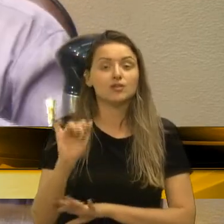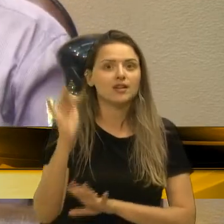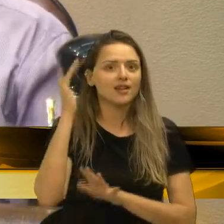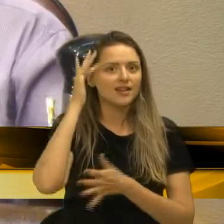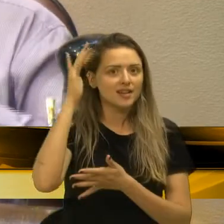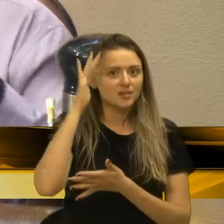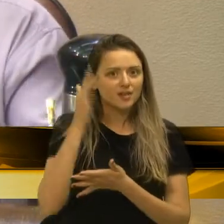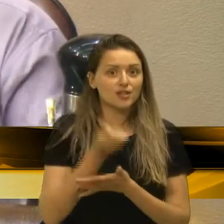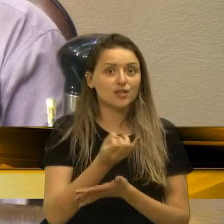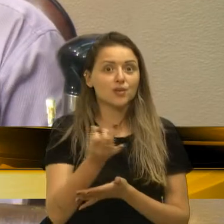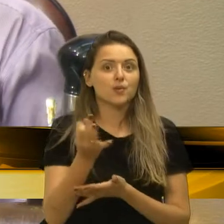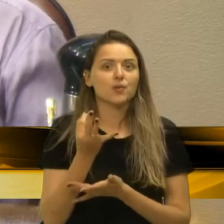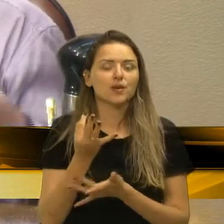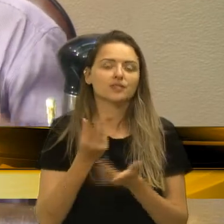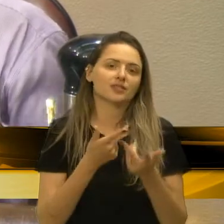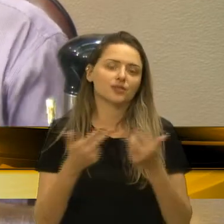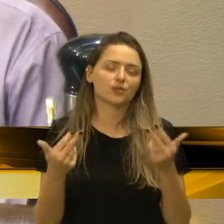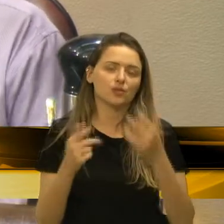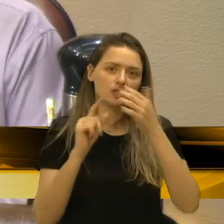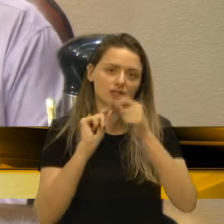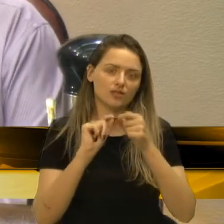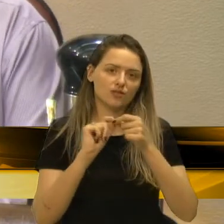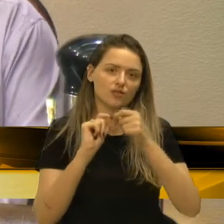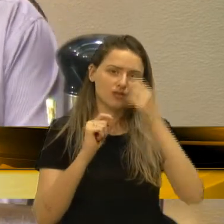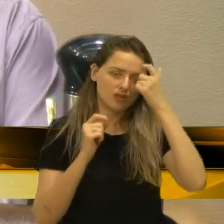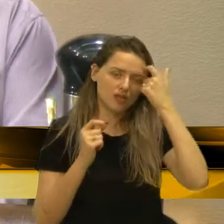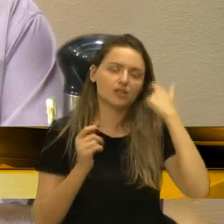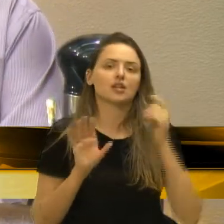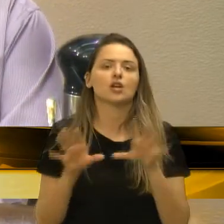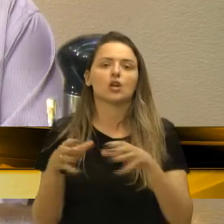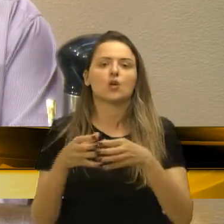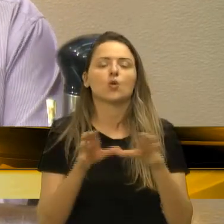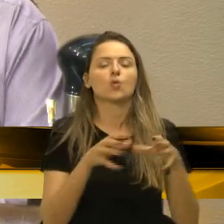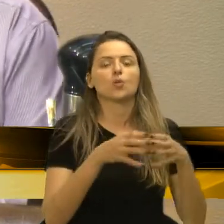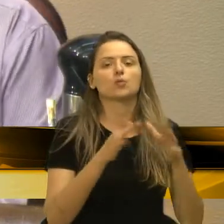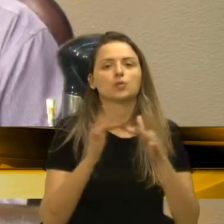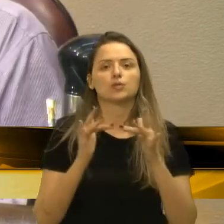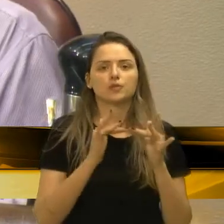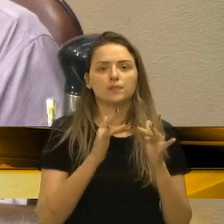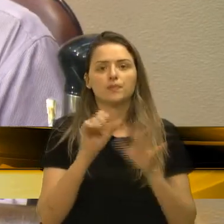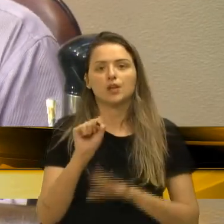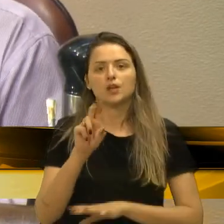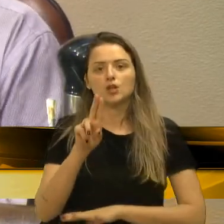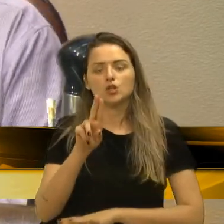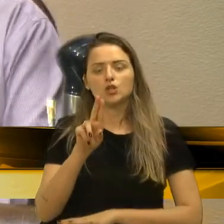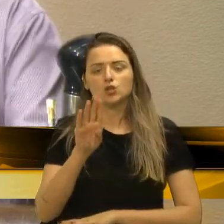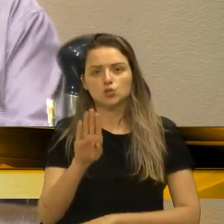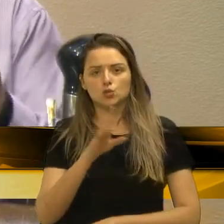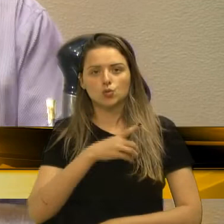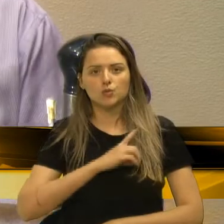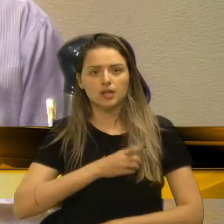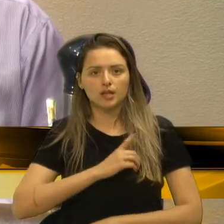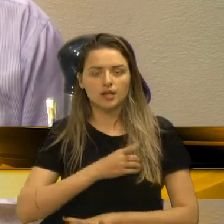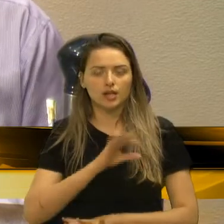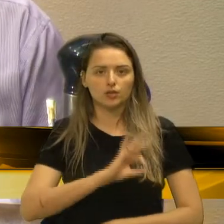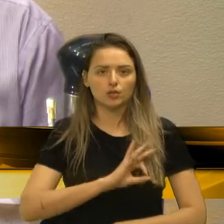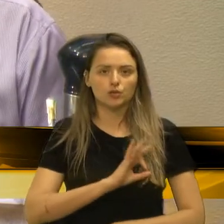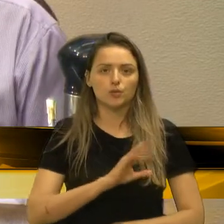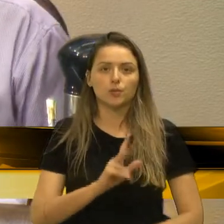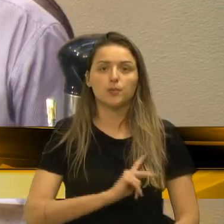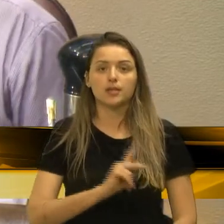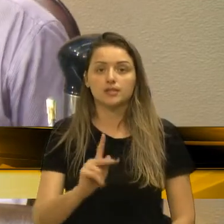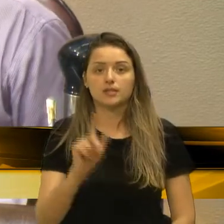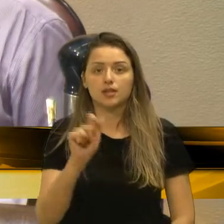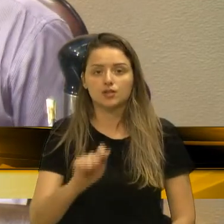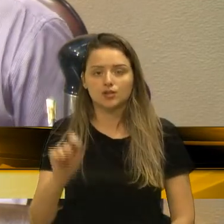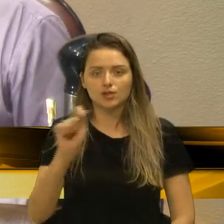coisas teve que construir de forma muito coletiva. Subdelegado de polícia, presidente da Associação de Pais